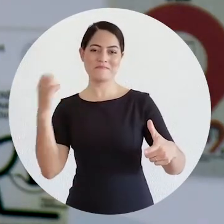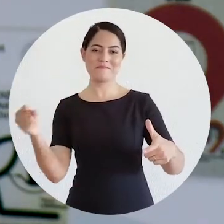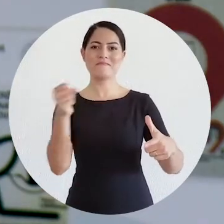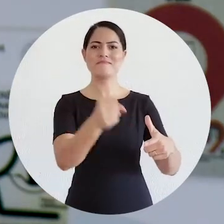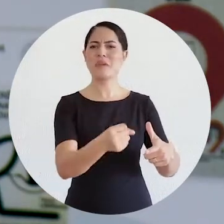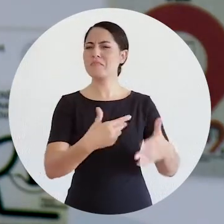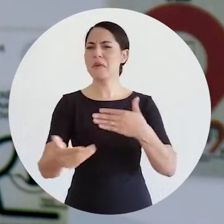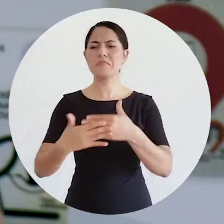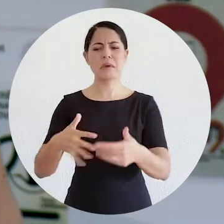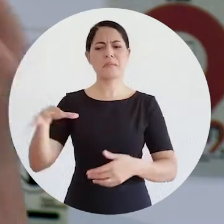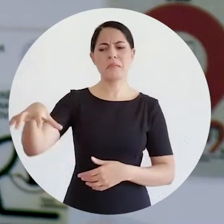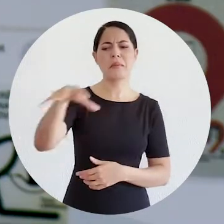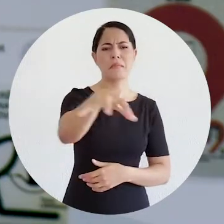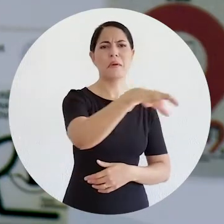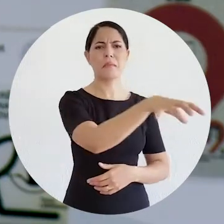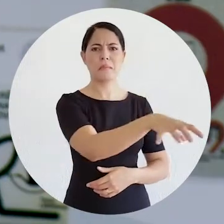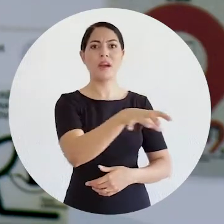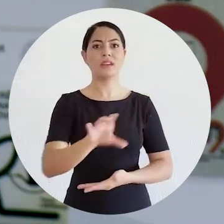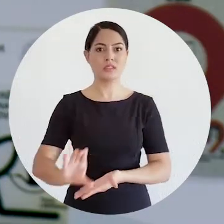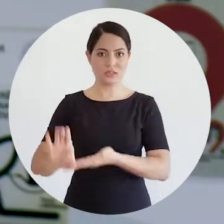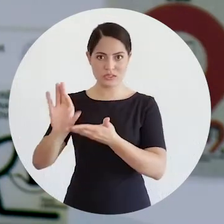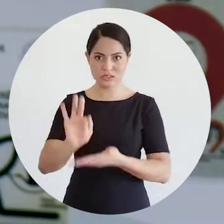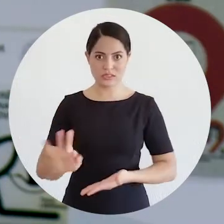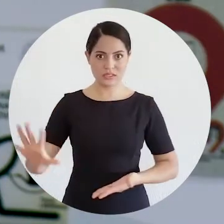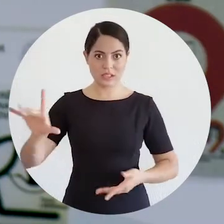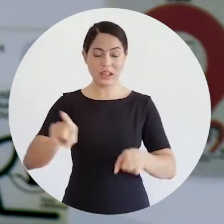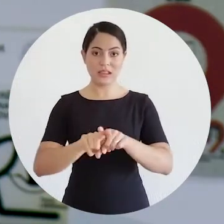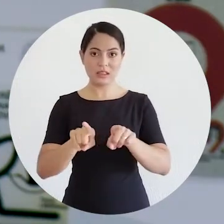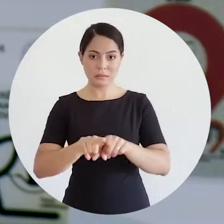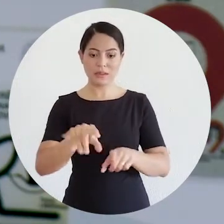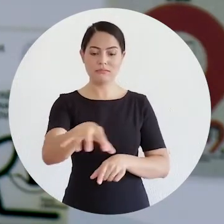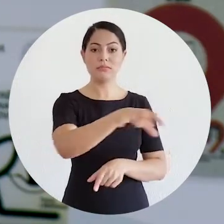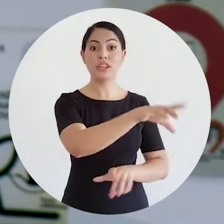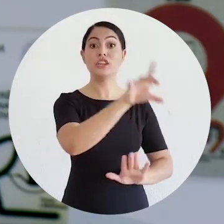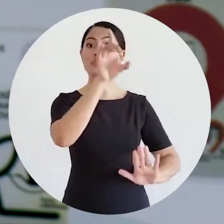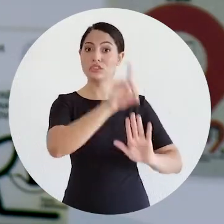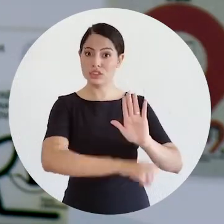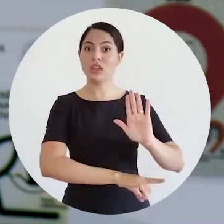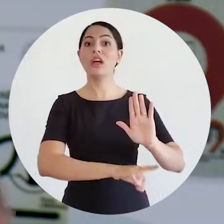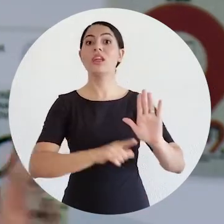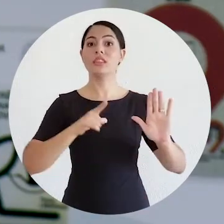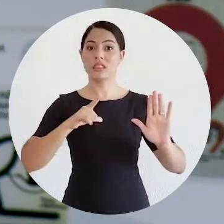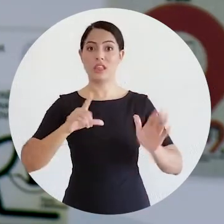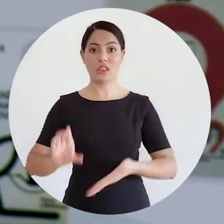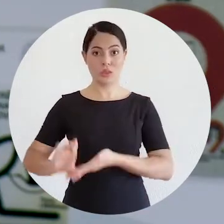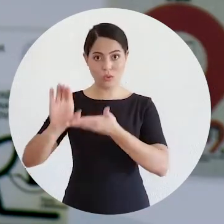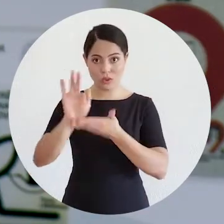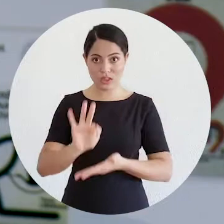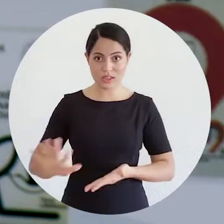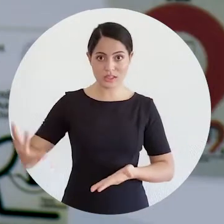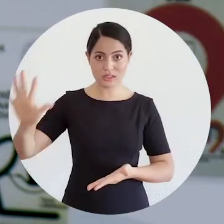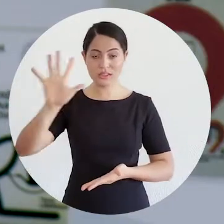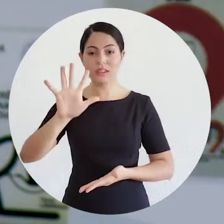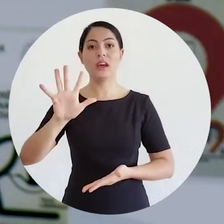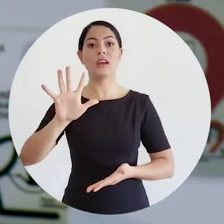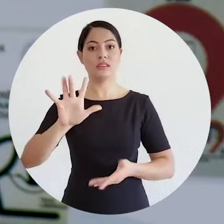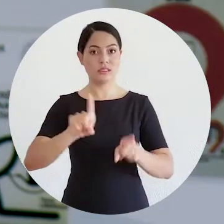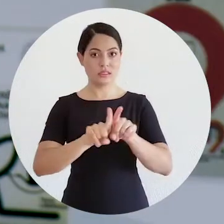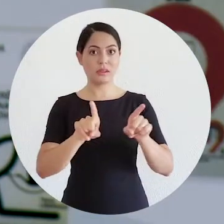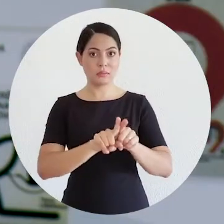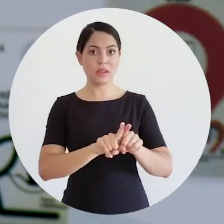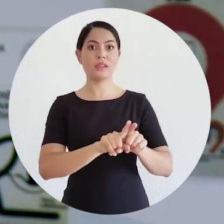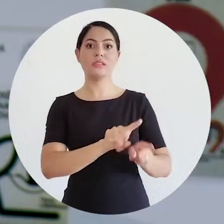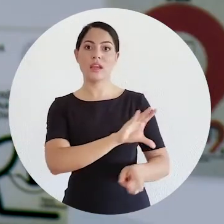só no Conselho Seccional, nas subseções, mas também nas diretorias do Conselho Federal, da